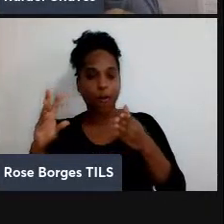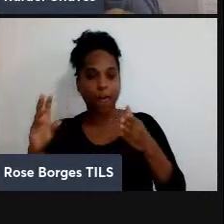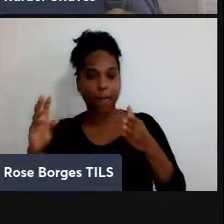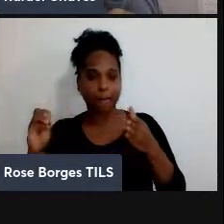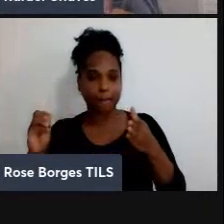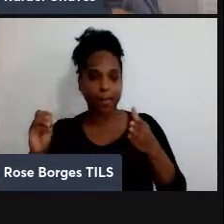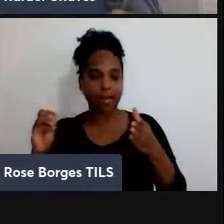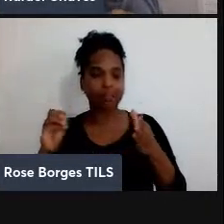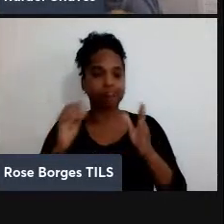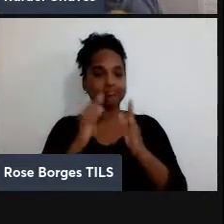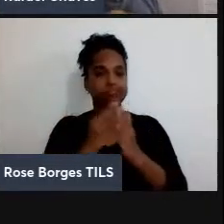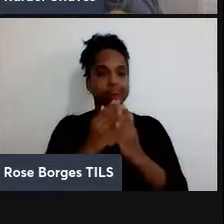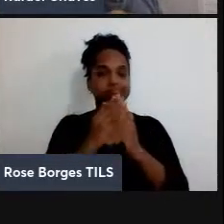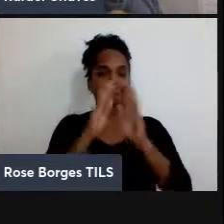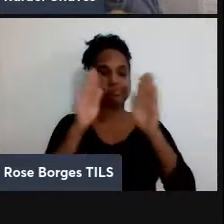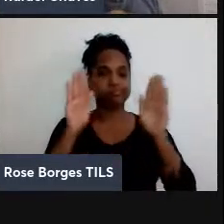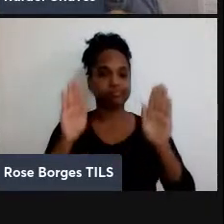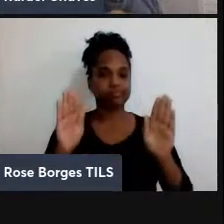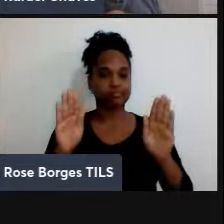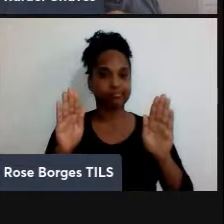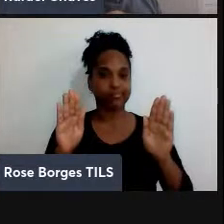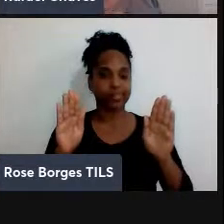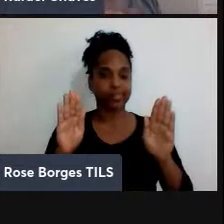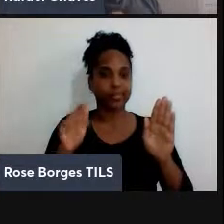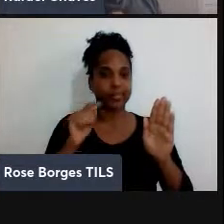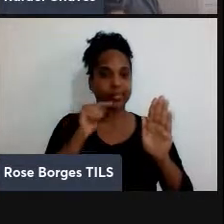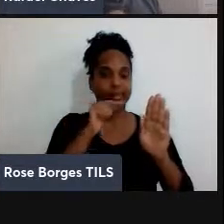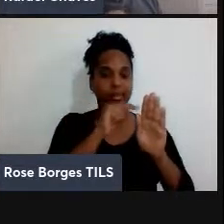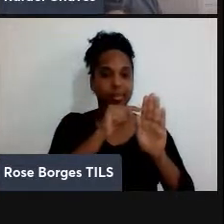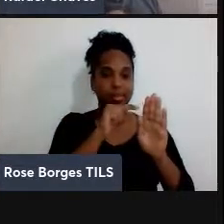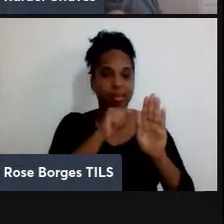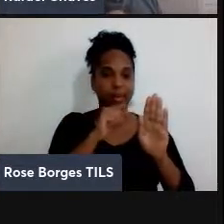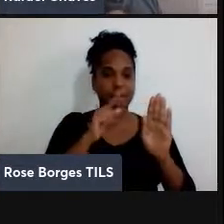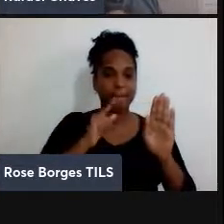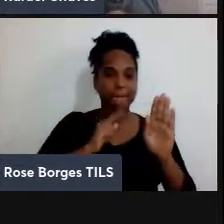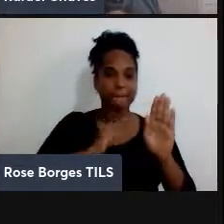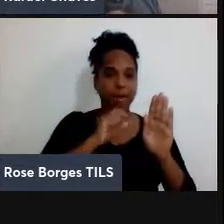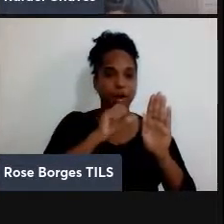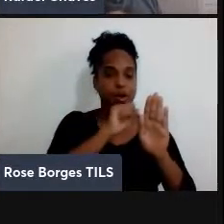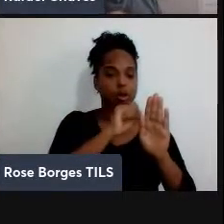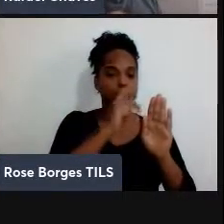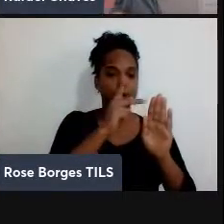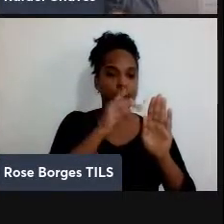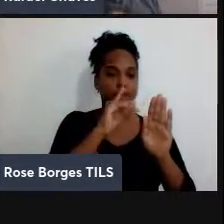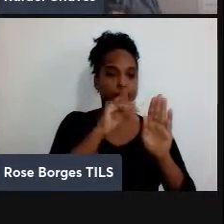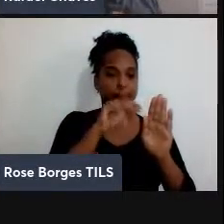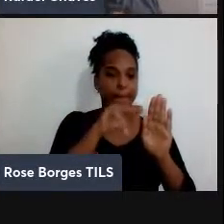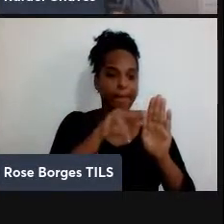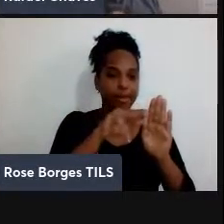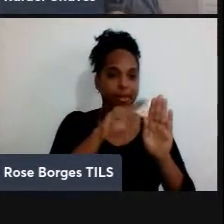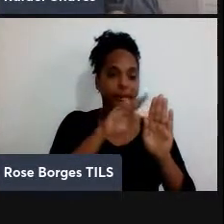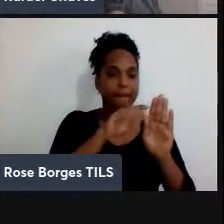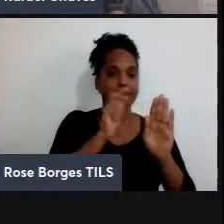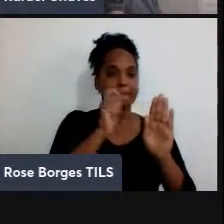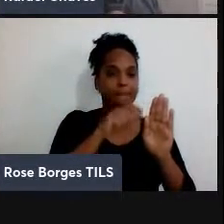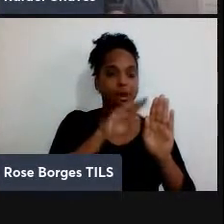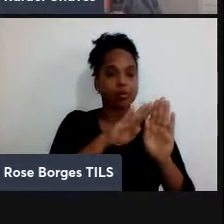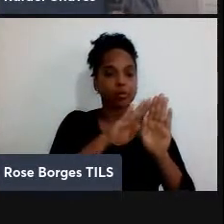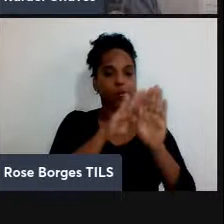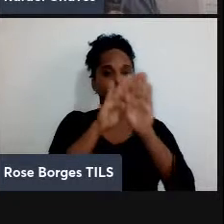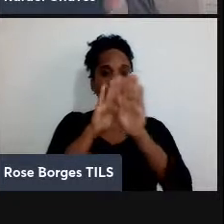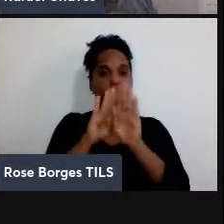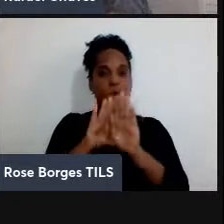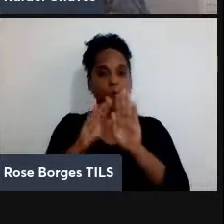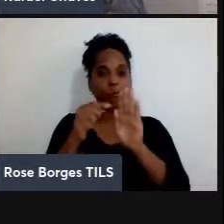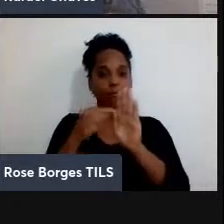dele. Ou seja, esse cara aqui, ele poderia ser um spin, na saída aqui, eu posso ter o meu spin original e um fóton. Onde esse fóton